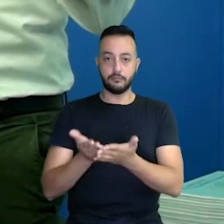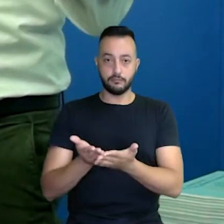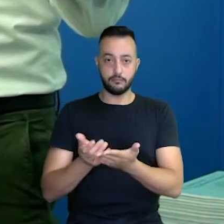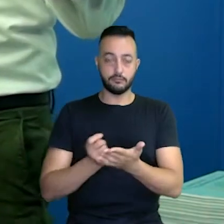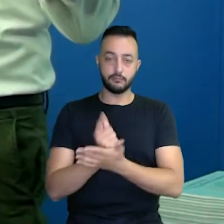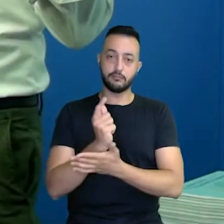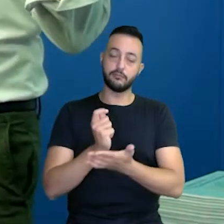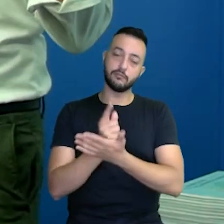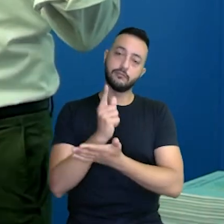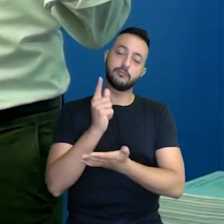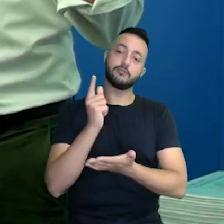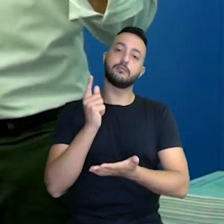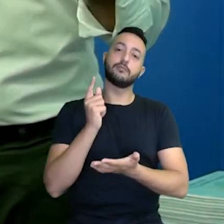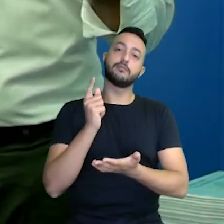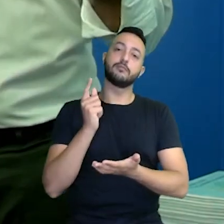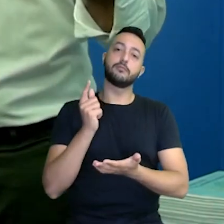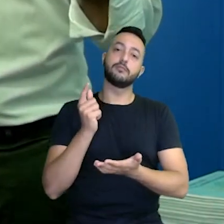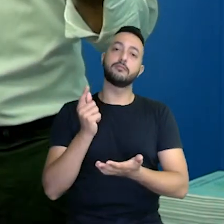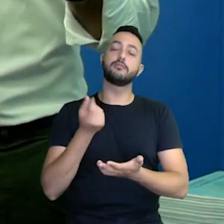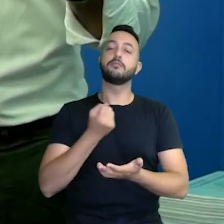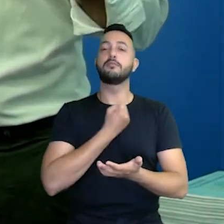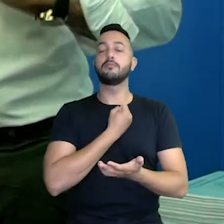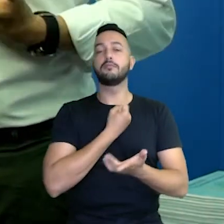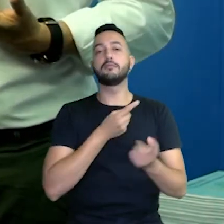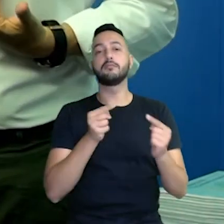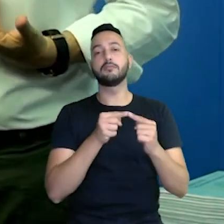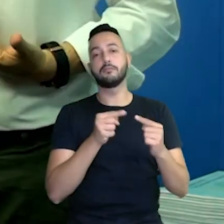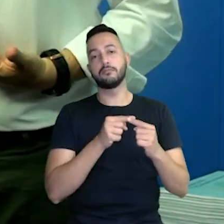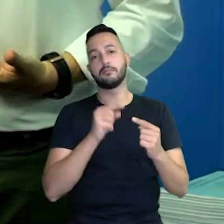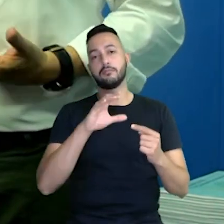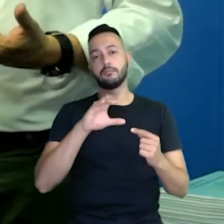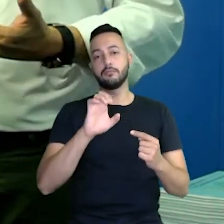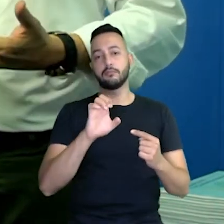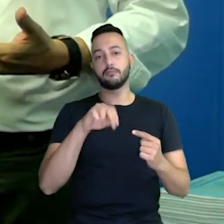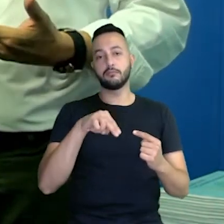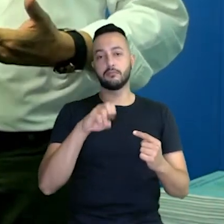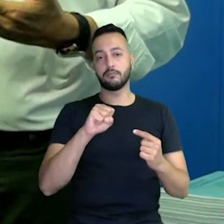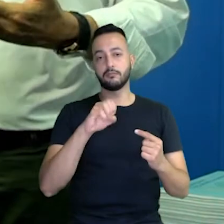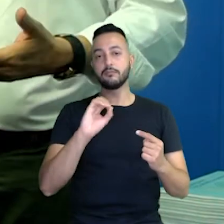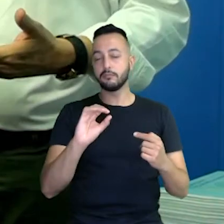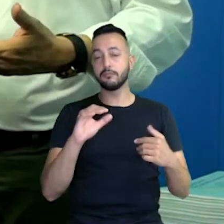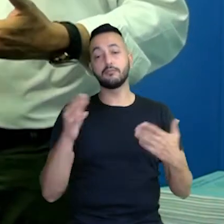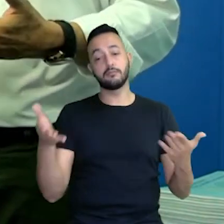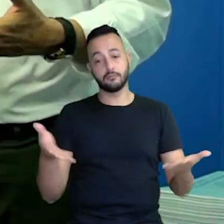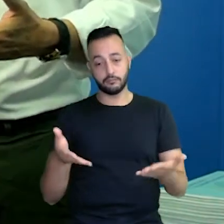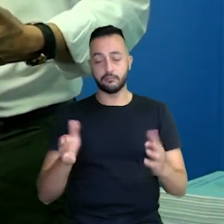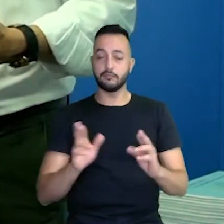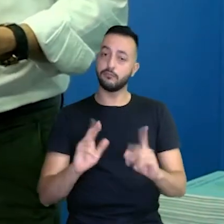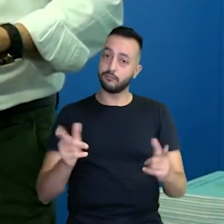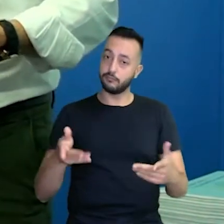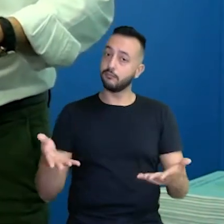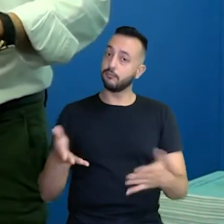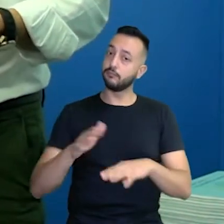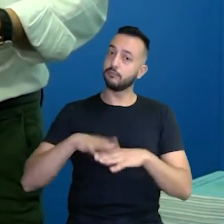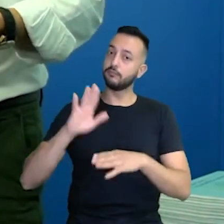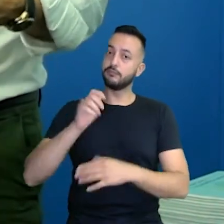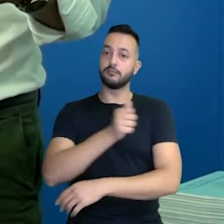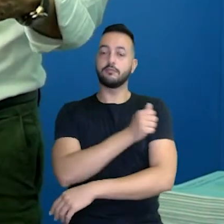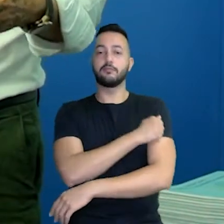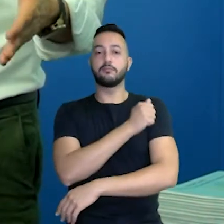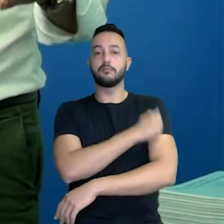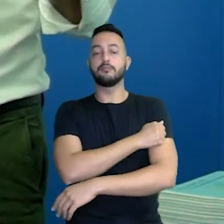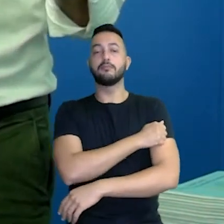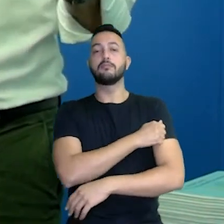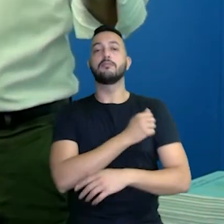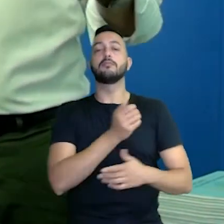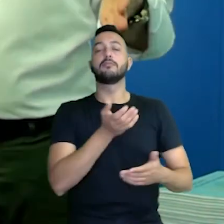com o número do censo anterior. Então, claro que a rede hoje tem muito mais alunos. Nós recebemos